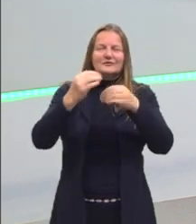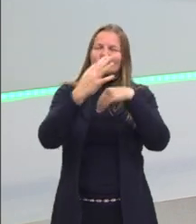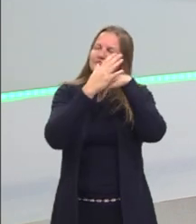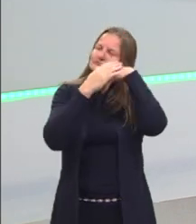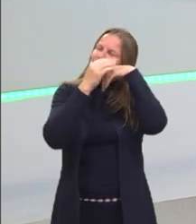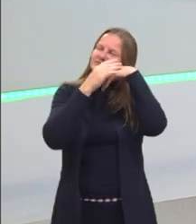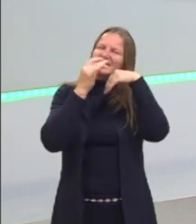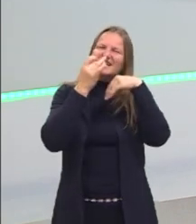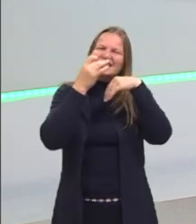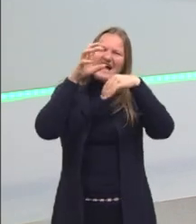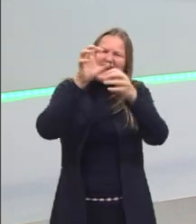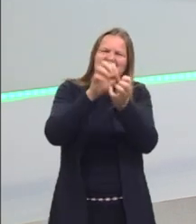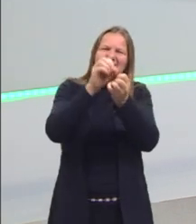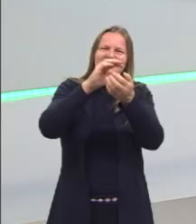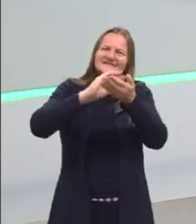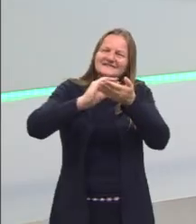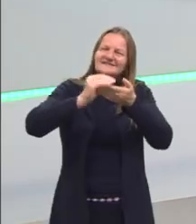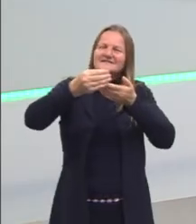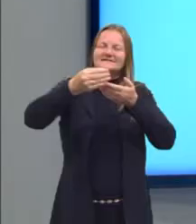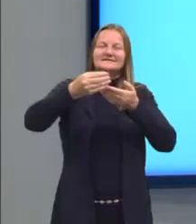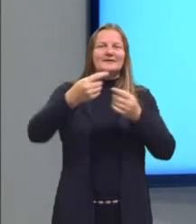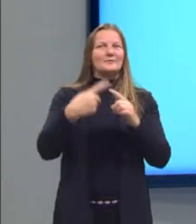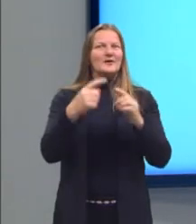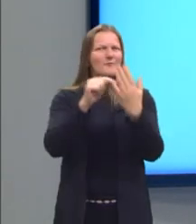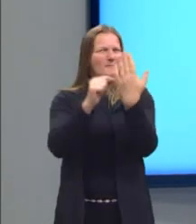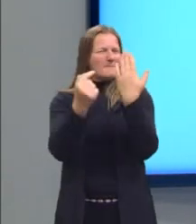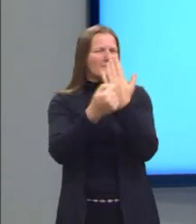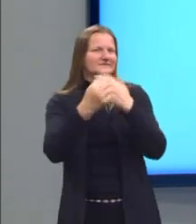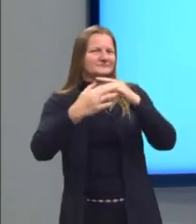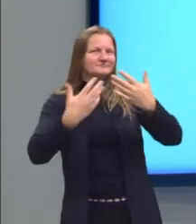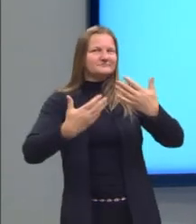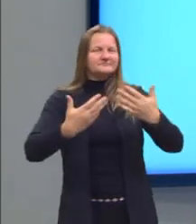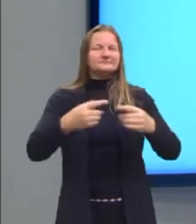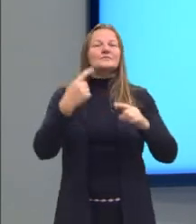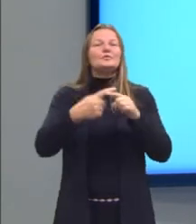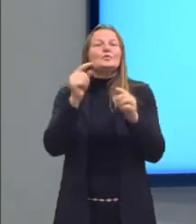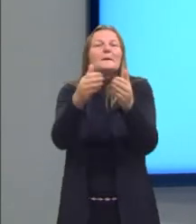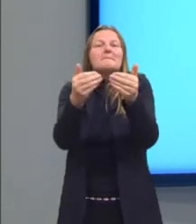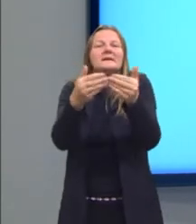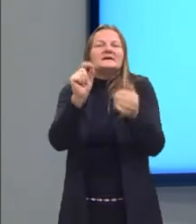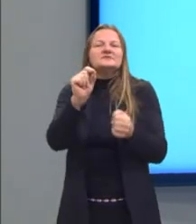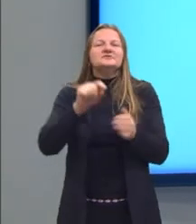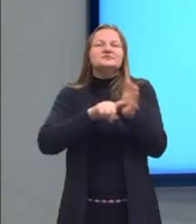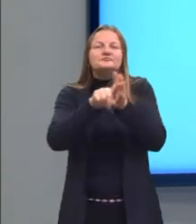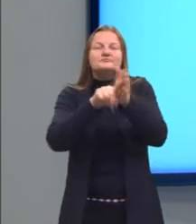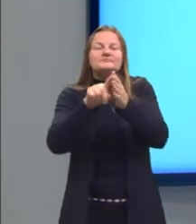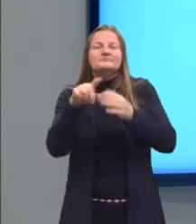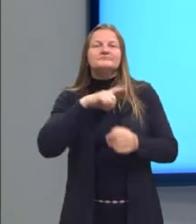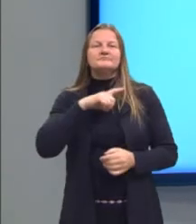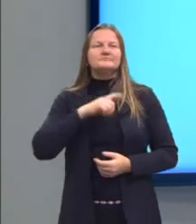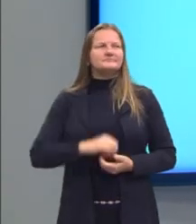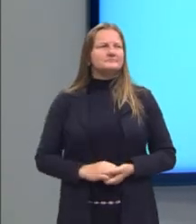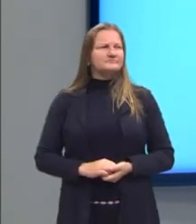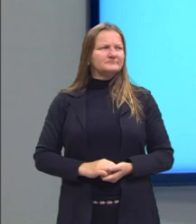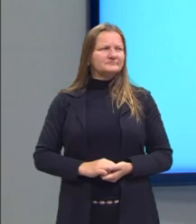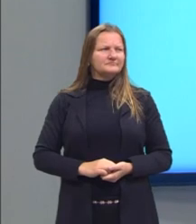dentes. O que nos pede a questão? A gente tem aqui...